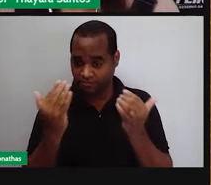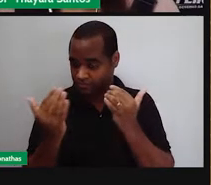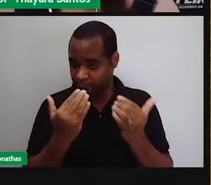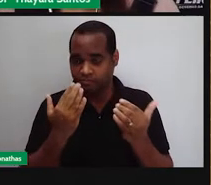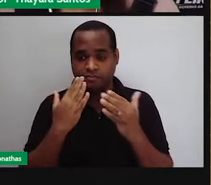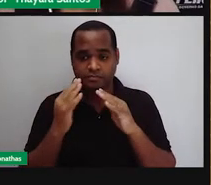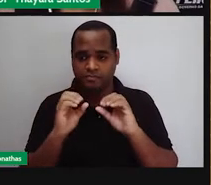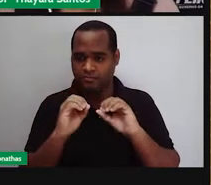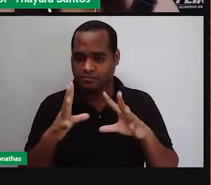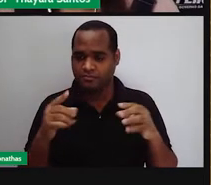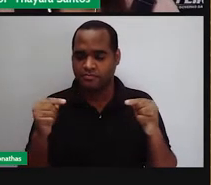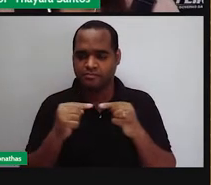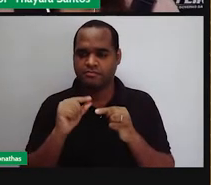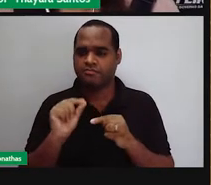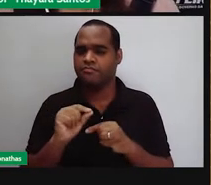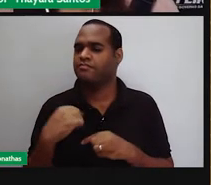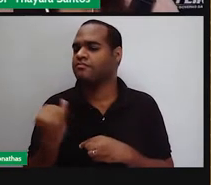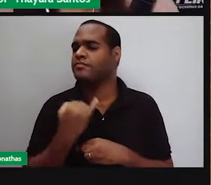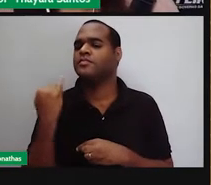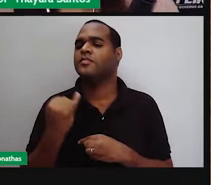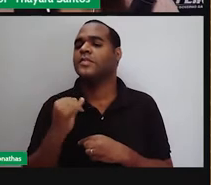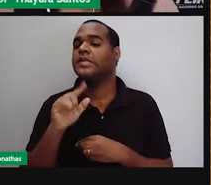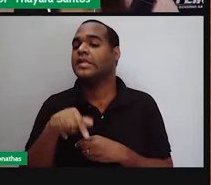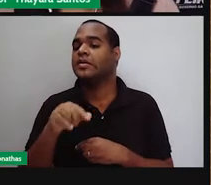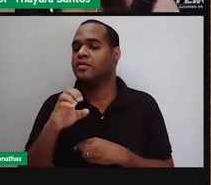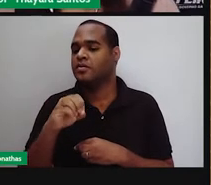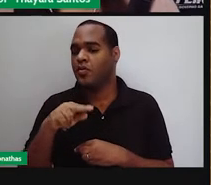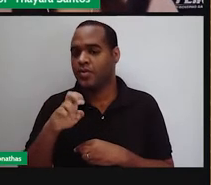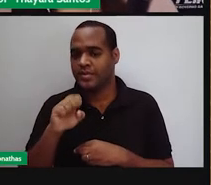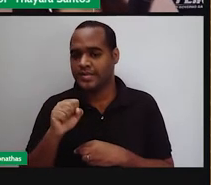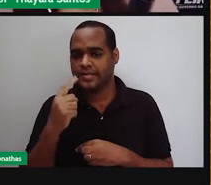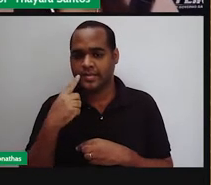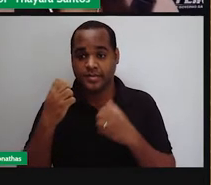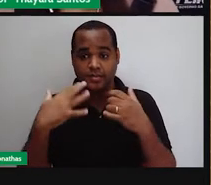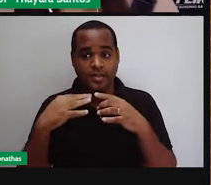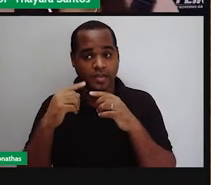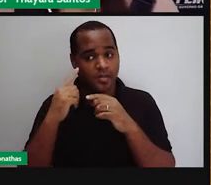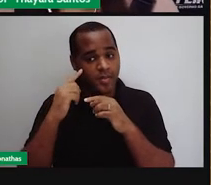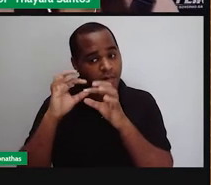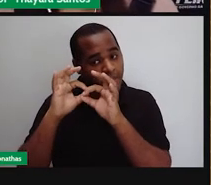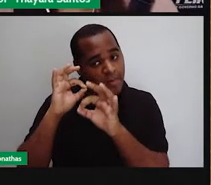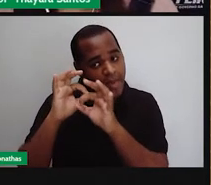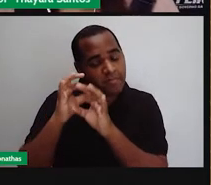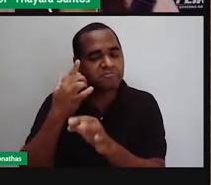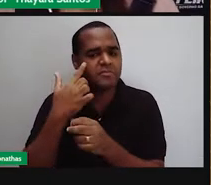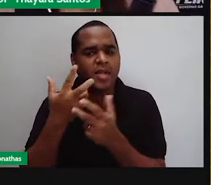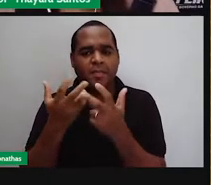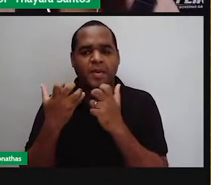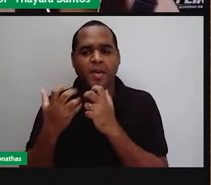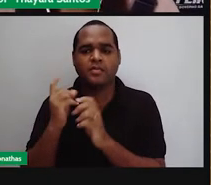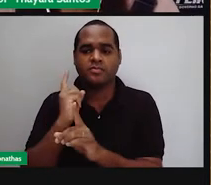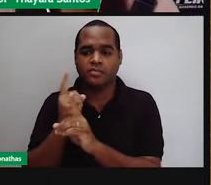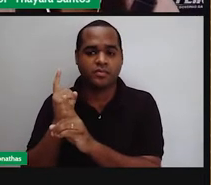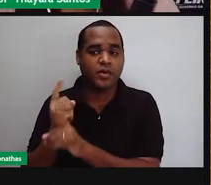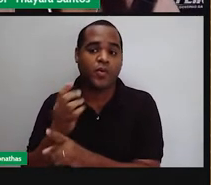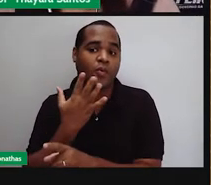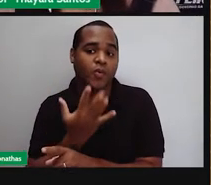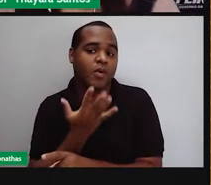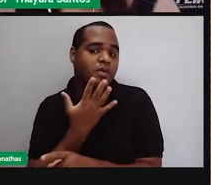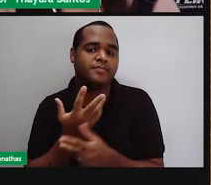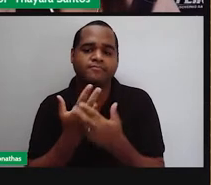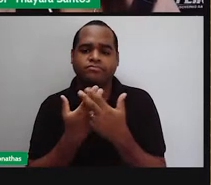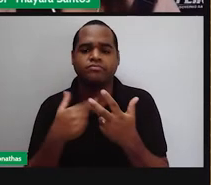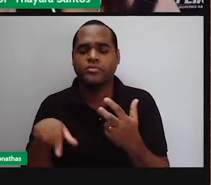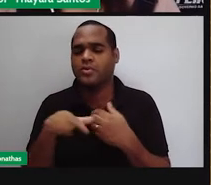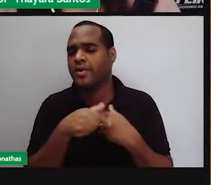por essas aqui coloridinhas, ó, os cones, eles são responsáveis por fazer a percepção das cores. Então,